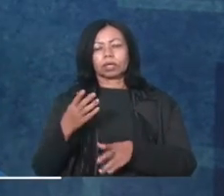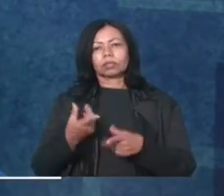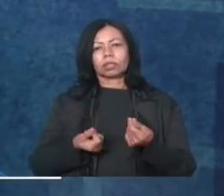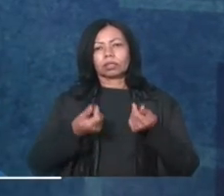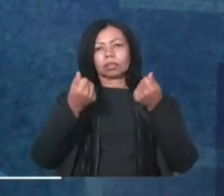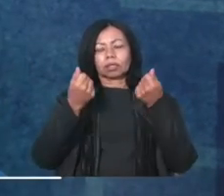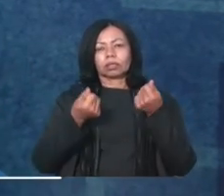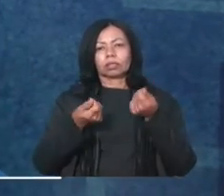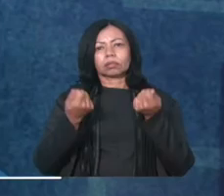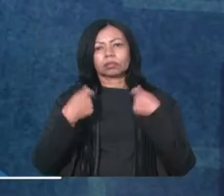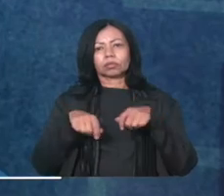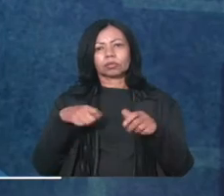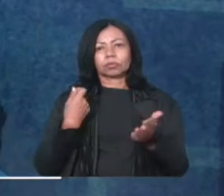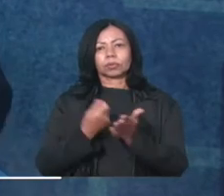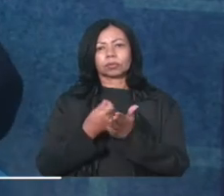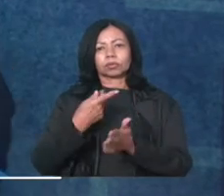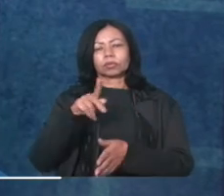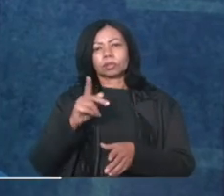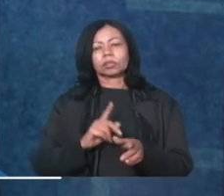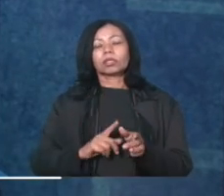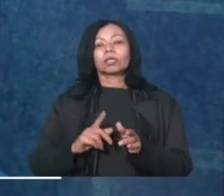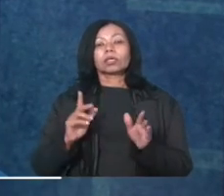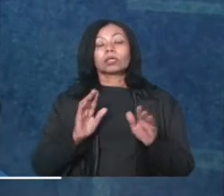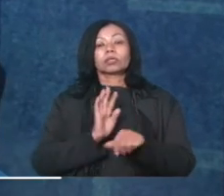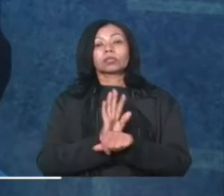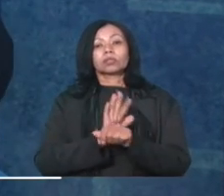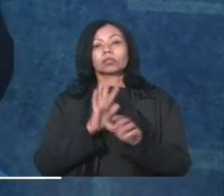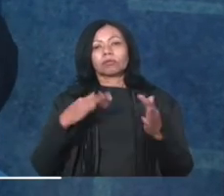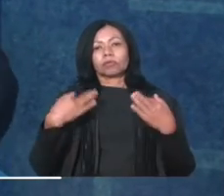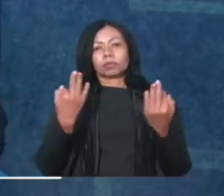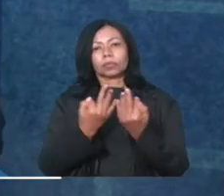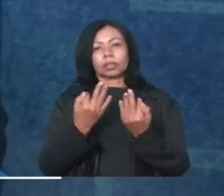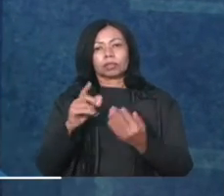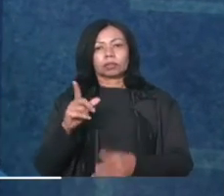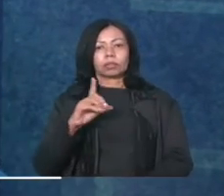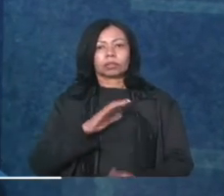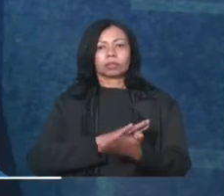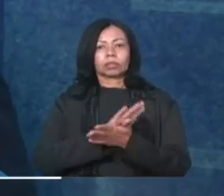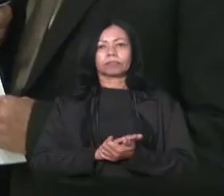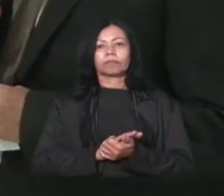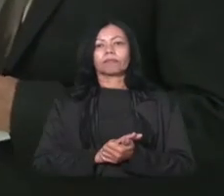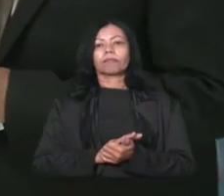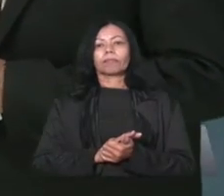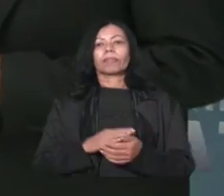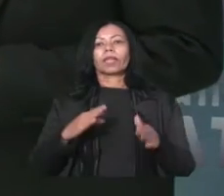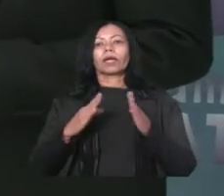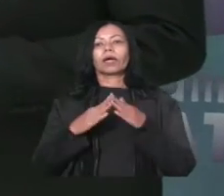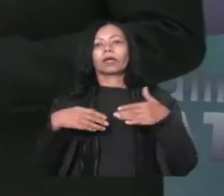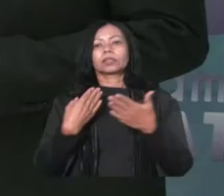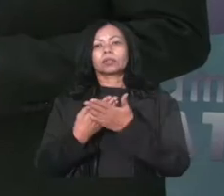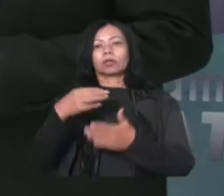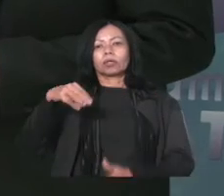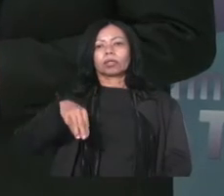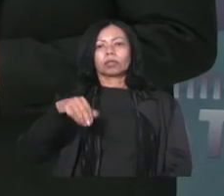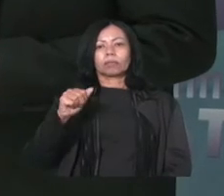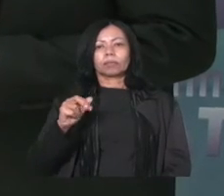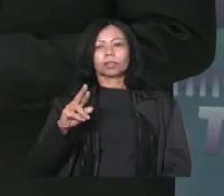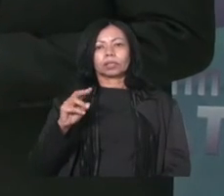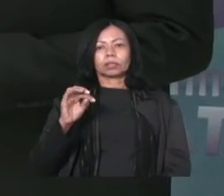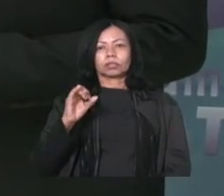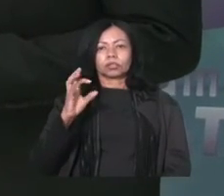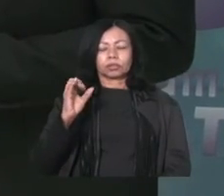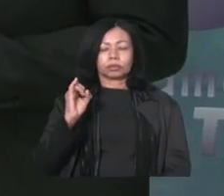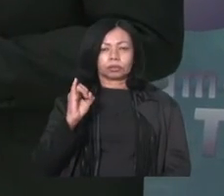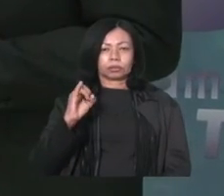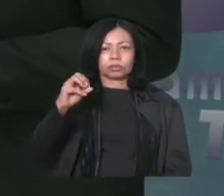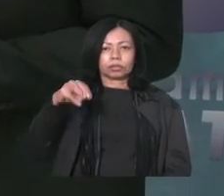gerar aí o custeio de toda a sua família, que não tem nada melhor do que o cidadão ter o seu trabalho. Olha, eu acho que eu falei aqui nesse plenário,